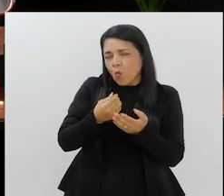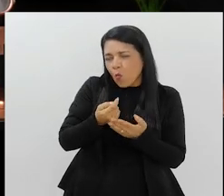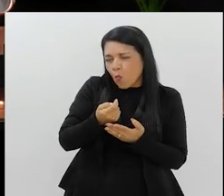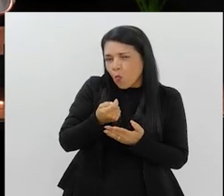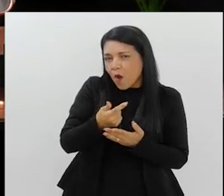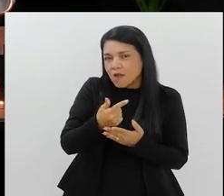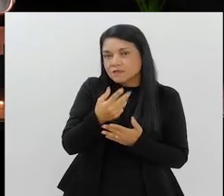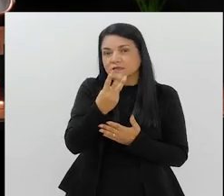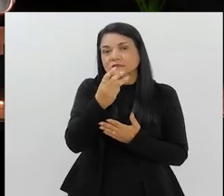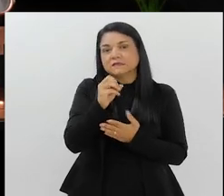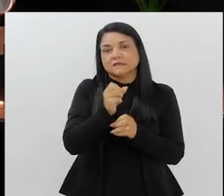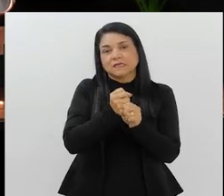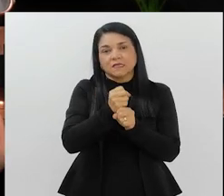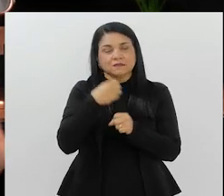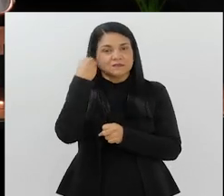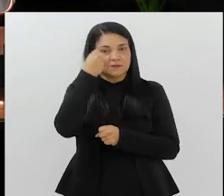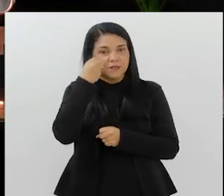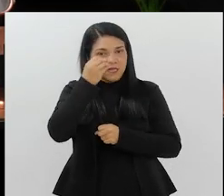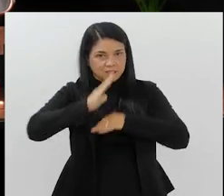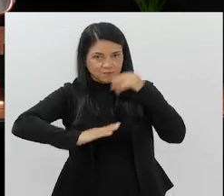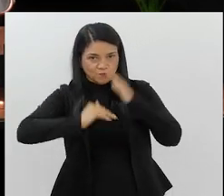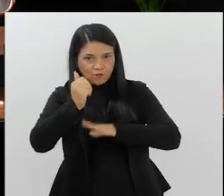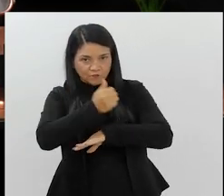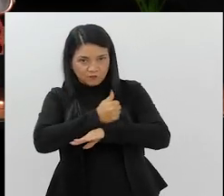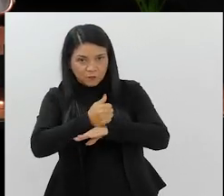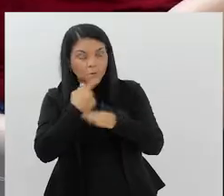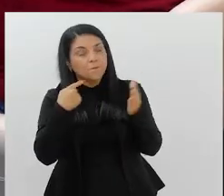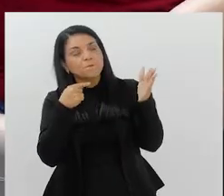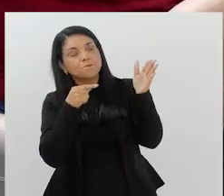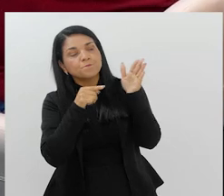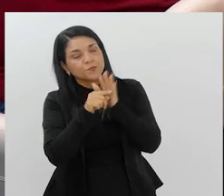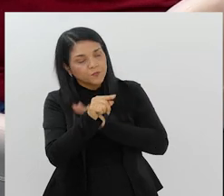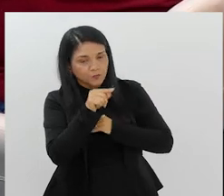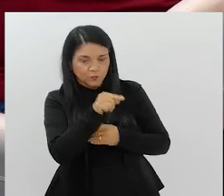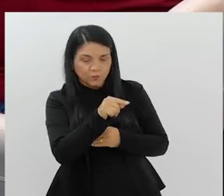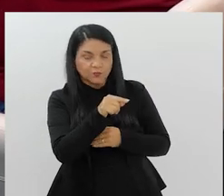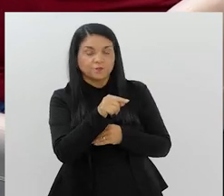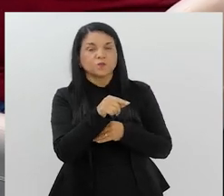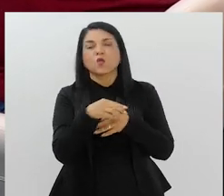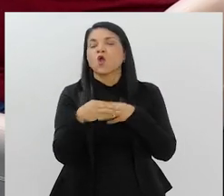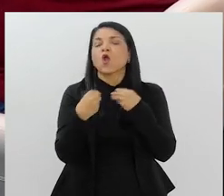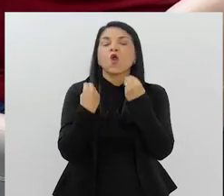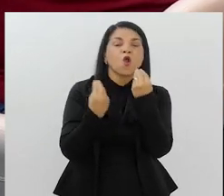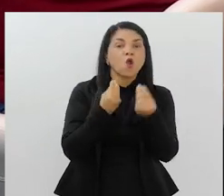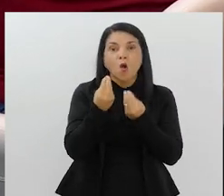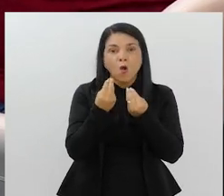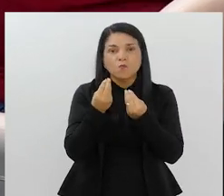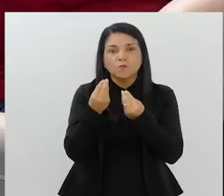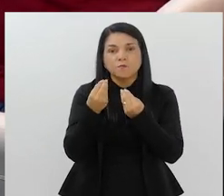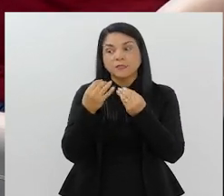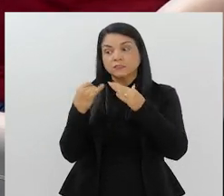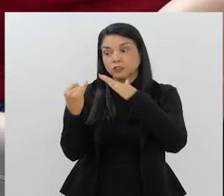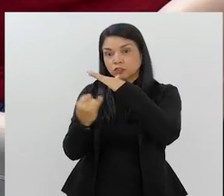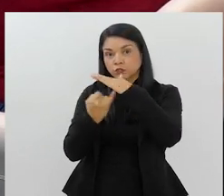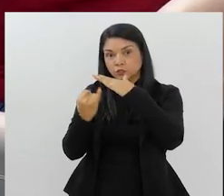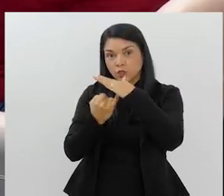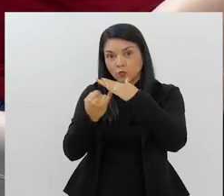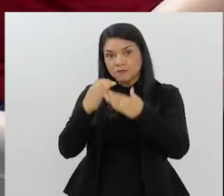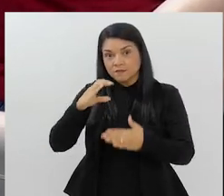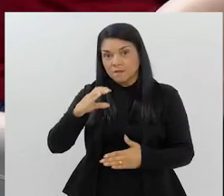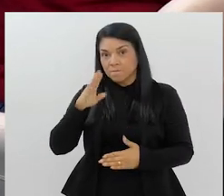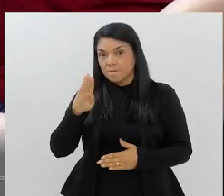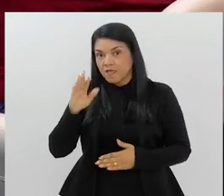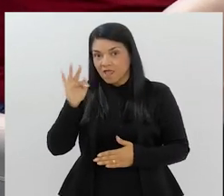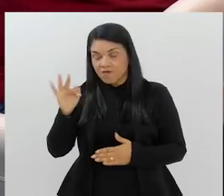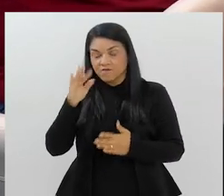anos, né? Quase 30 anos aí de profissão. eu pergunto a você, como é que uma entidade que